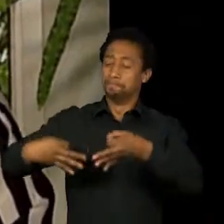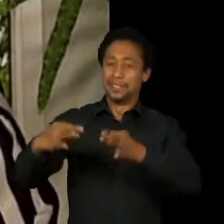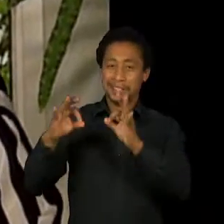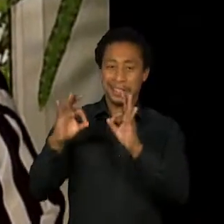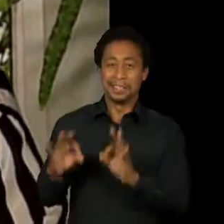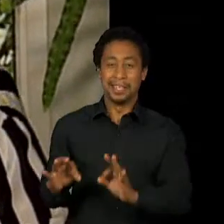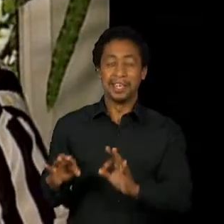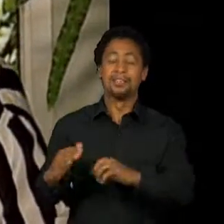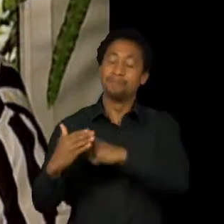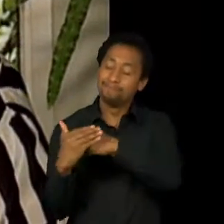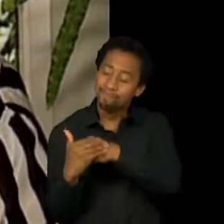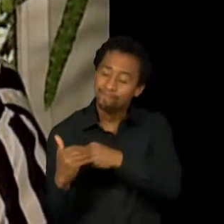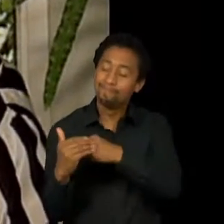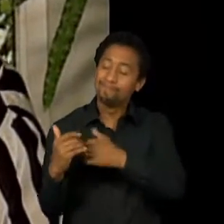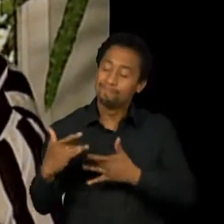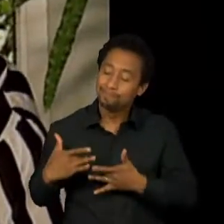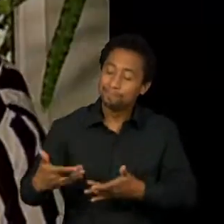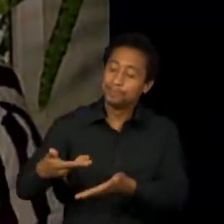generosidade.